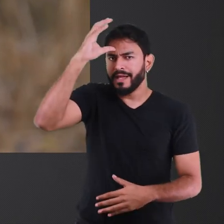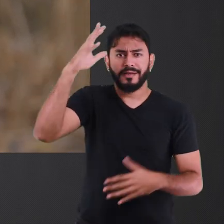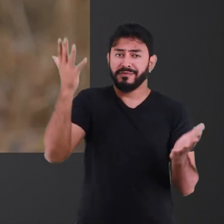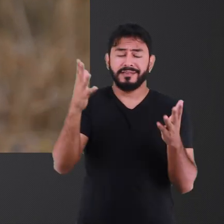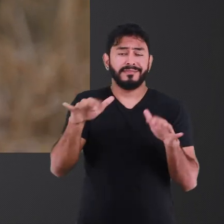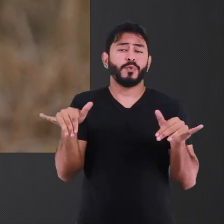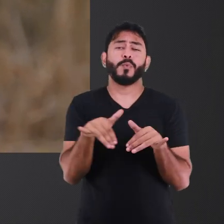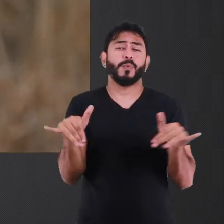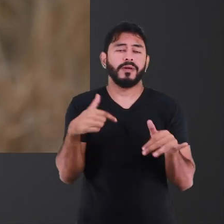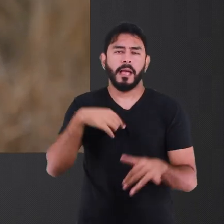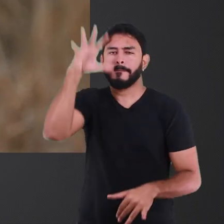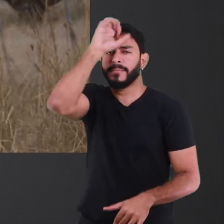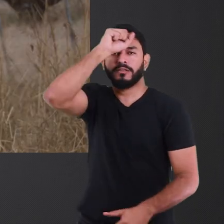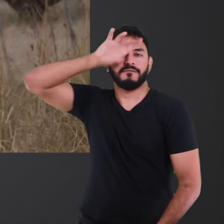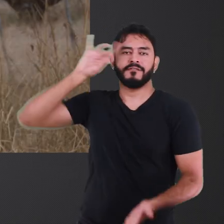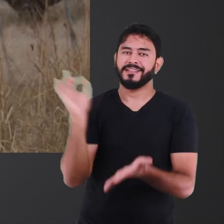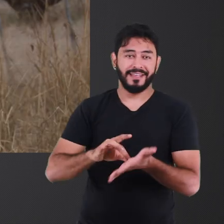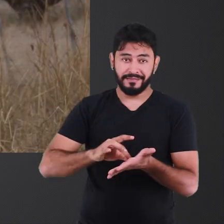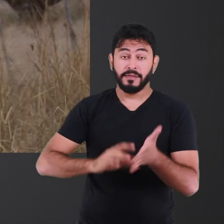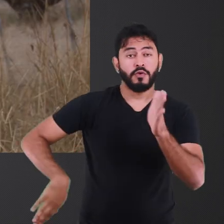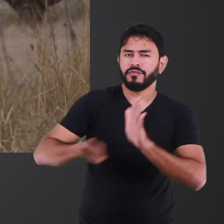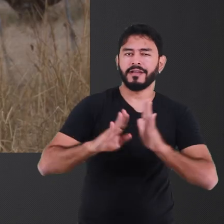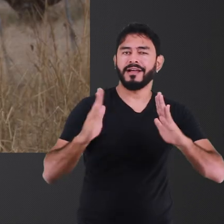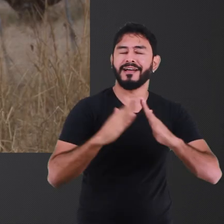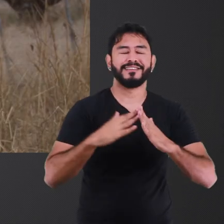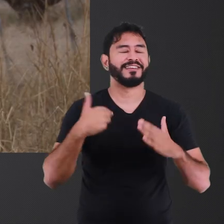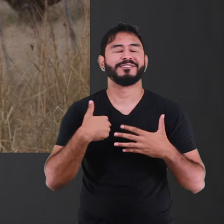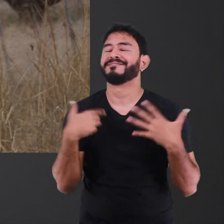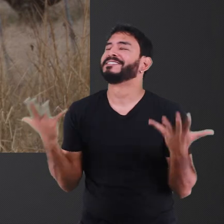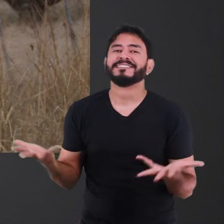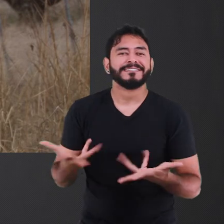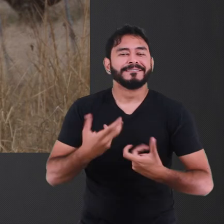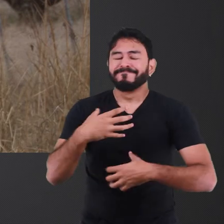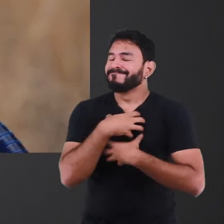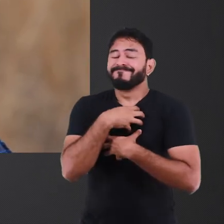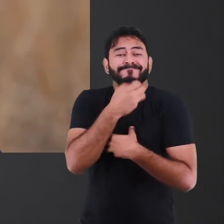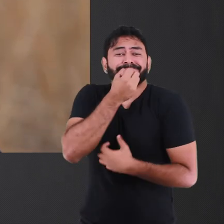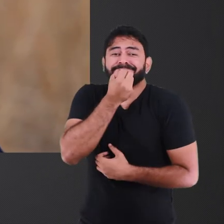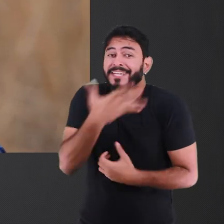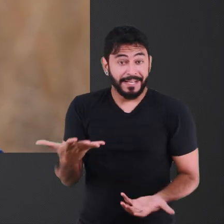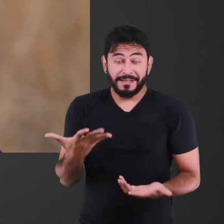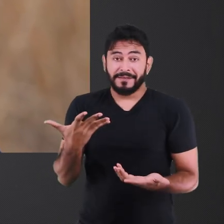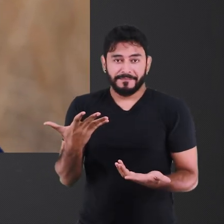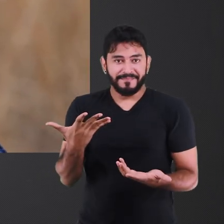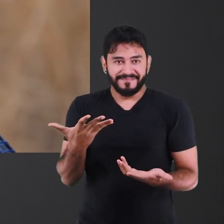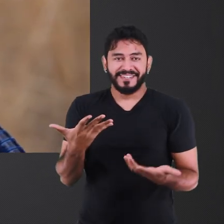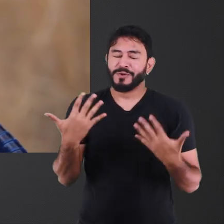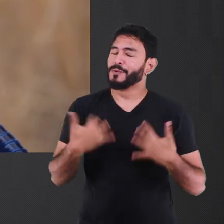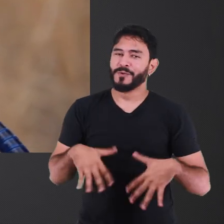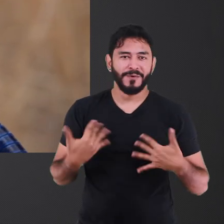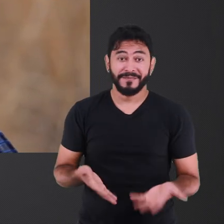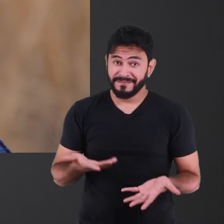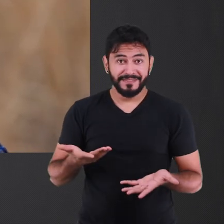aquilo realmente você aprendeu. Quando chego em casa, eu chego realizada todos os dias. E foi algo...